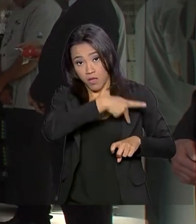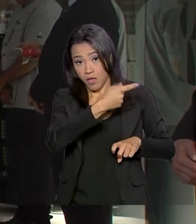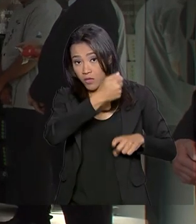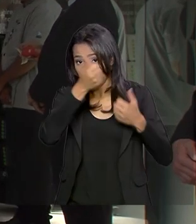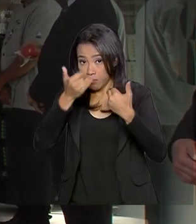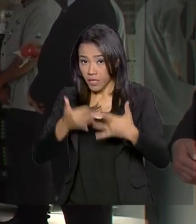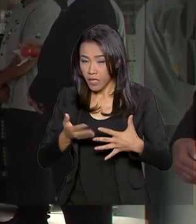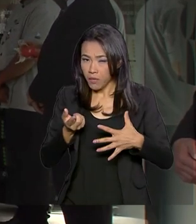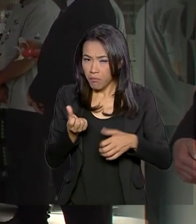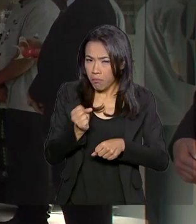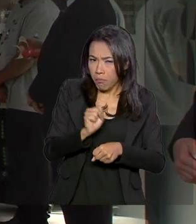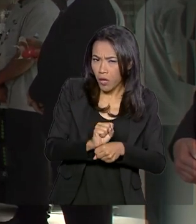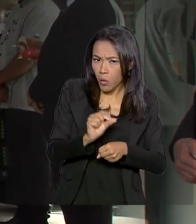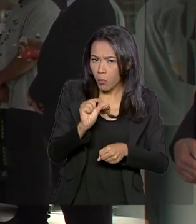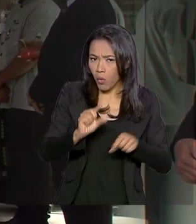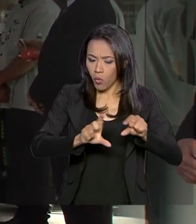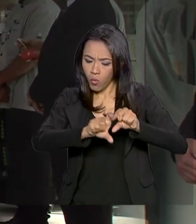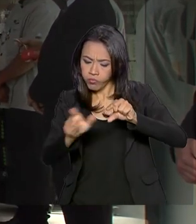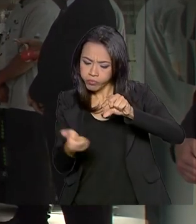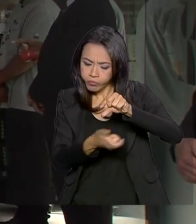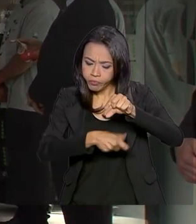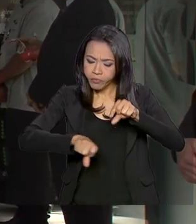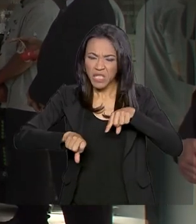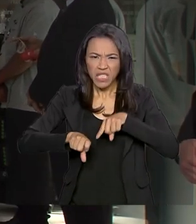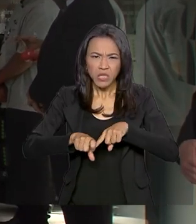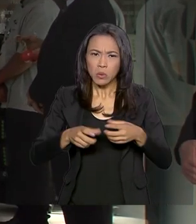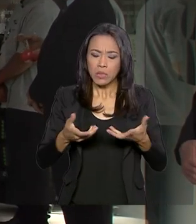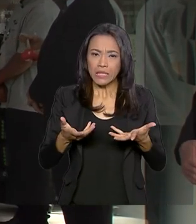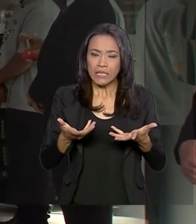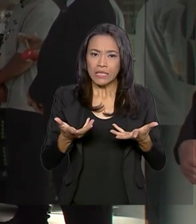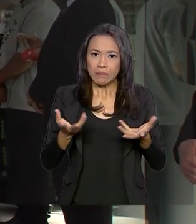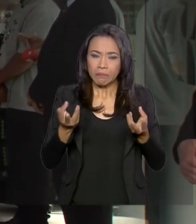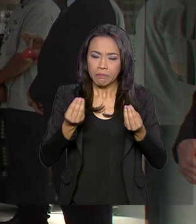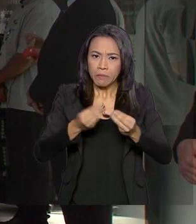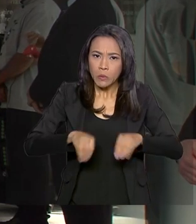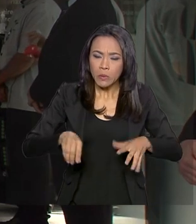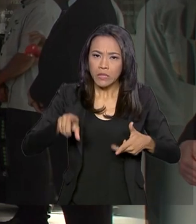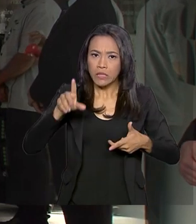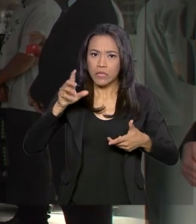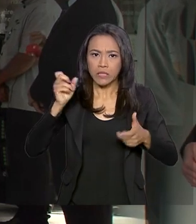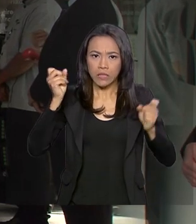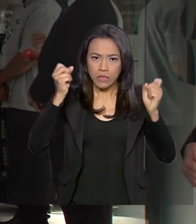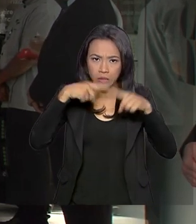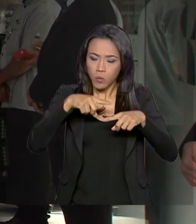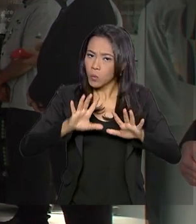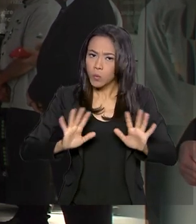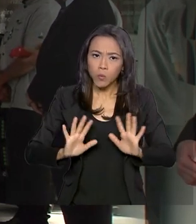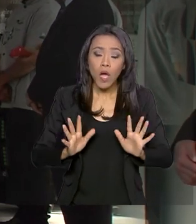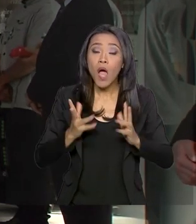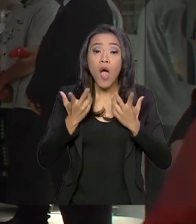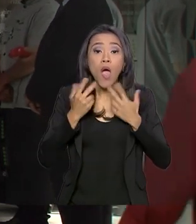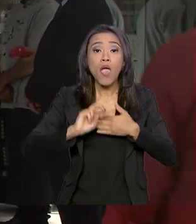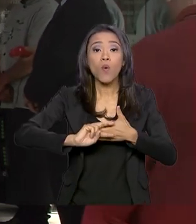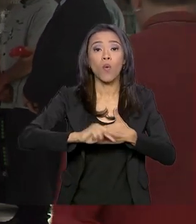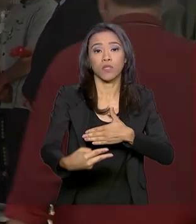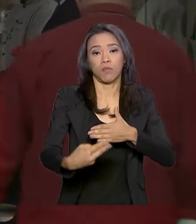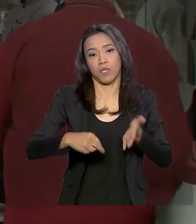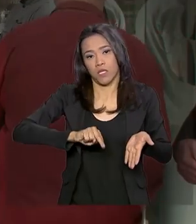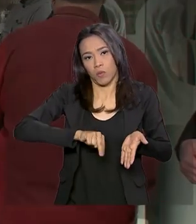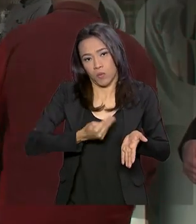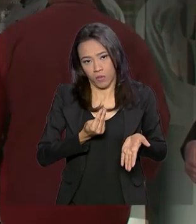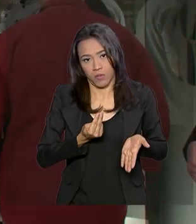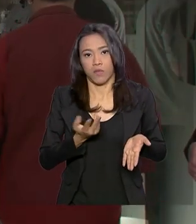ela não é uma complicação do quadro, e sim uma consequência da cirurgia. Foi